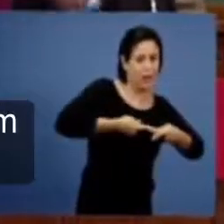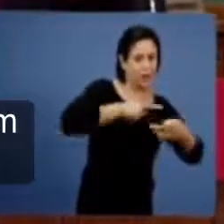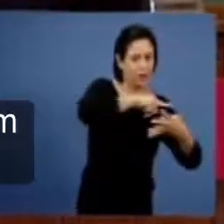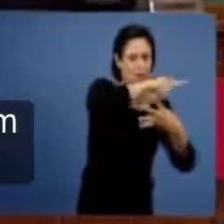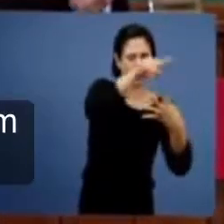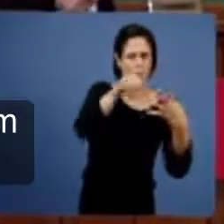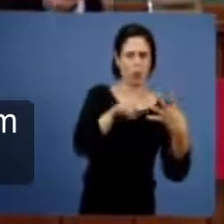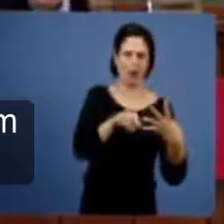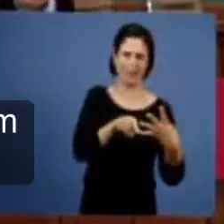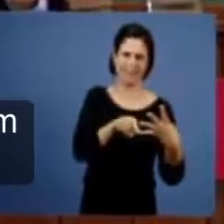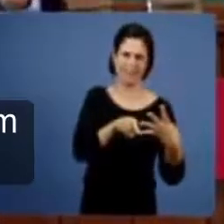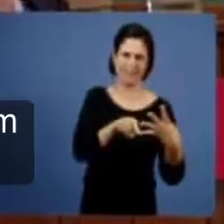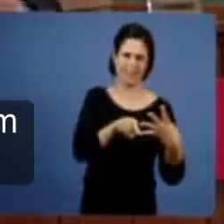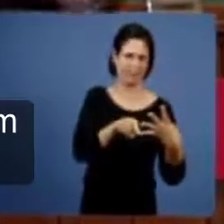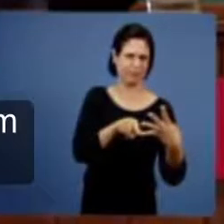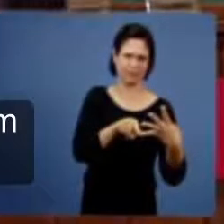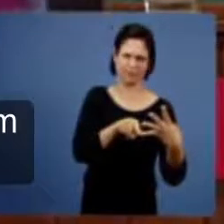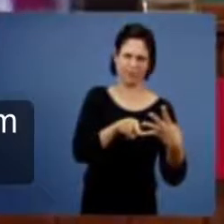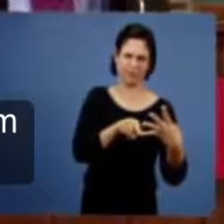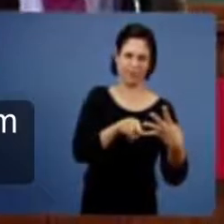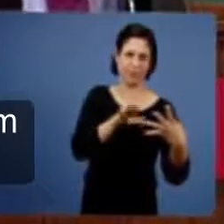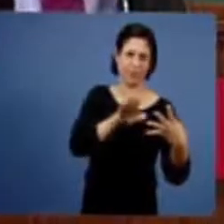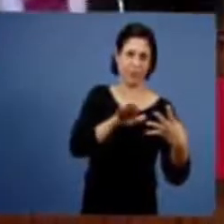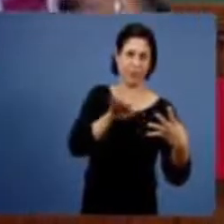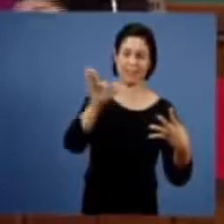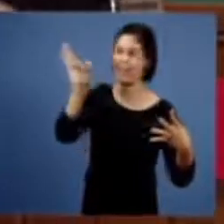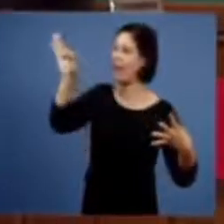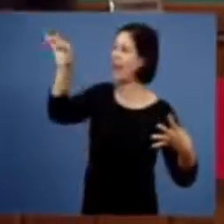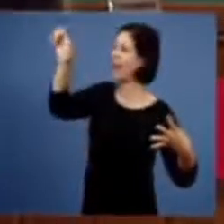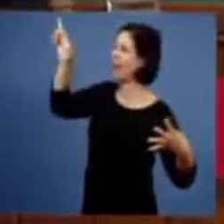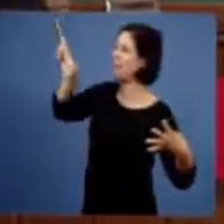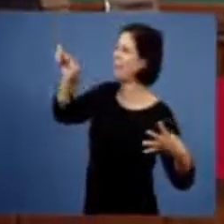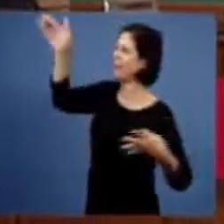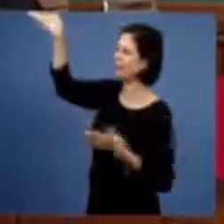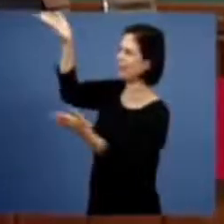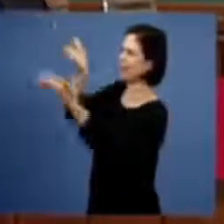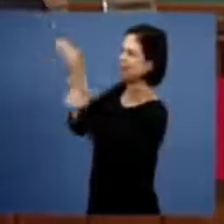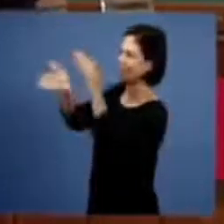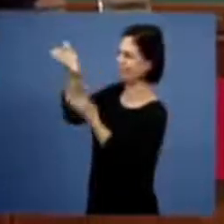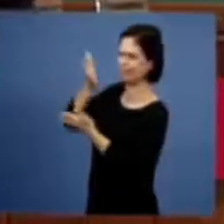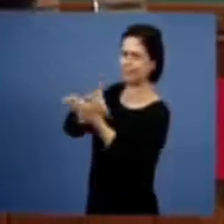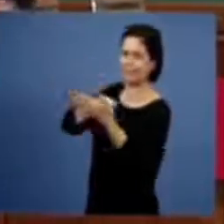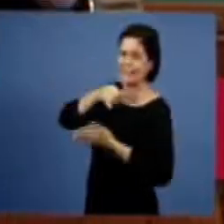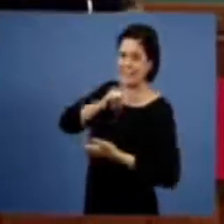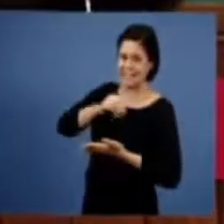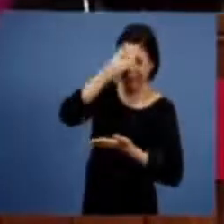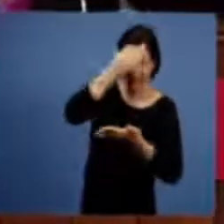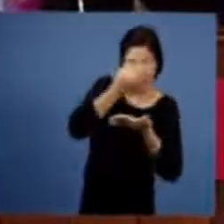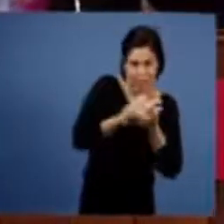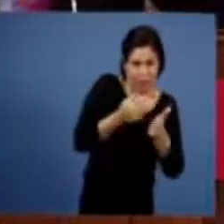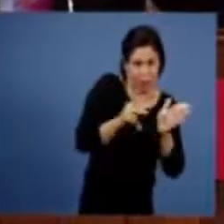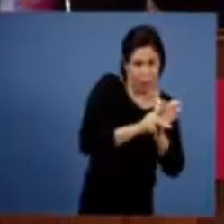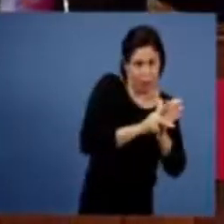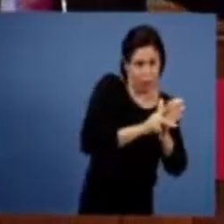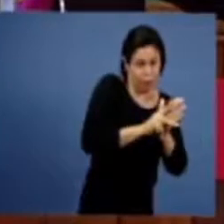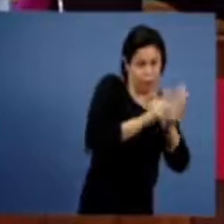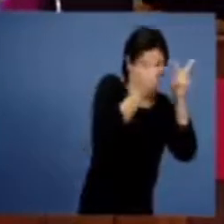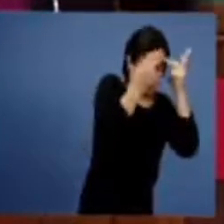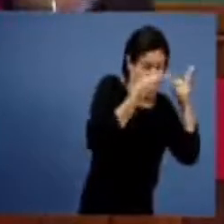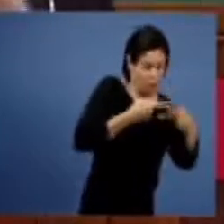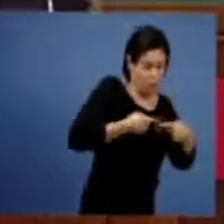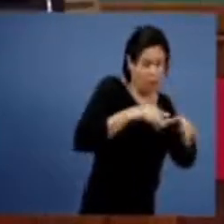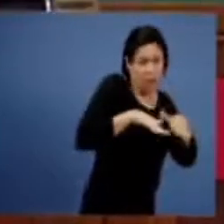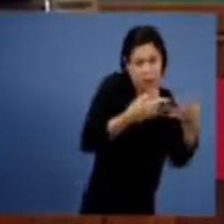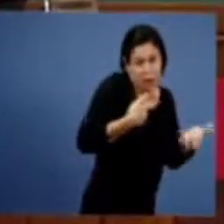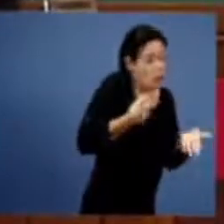então não é do homem então ela tem que vir de cima se a fé é do homem então eu compro eu compro